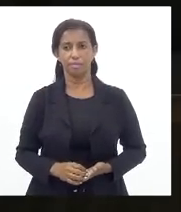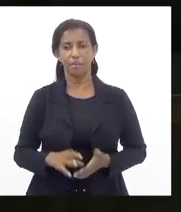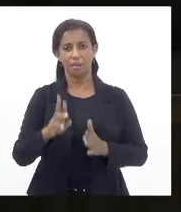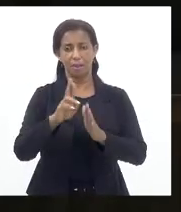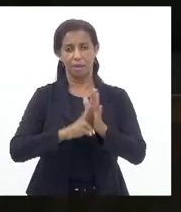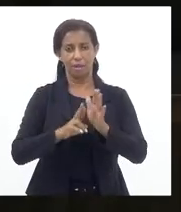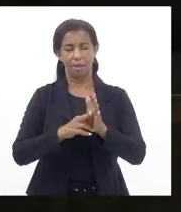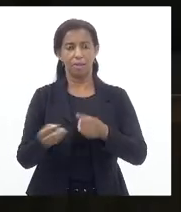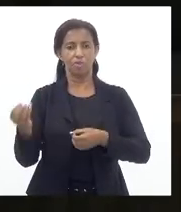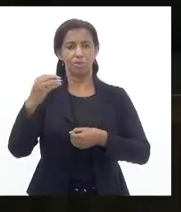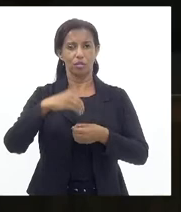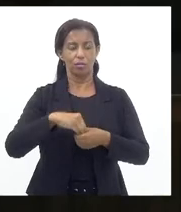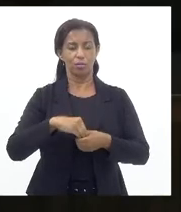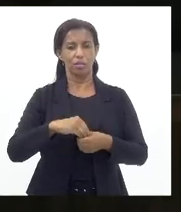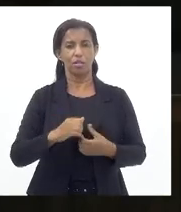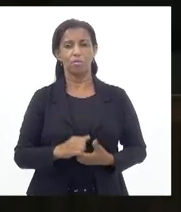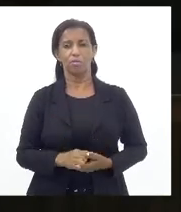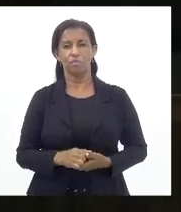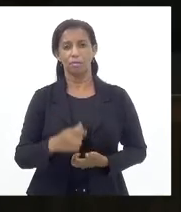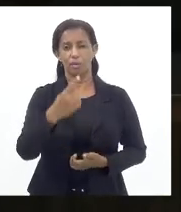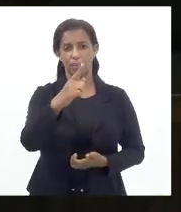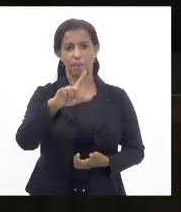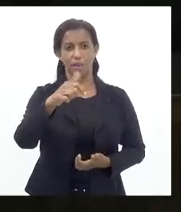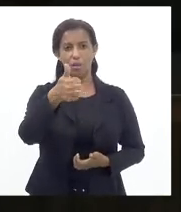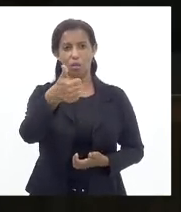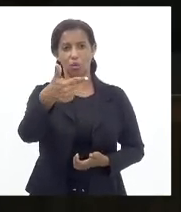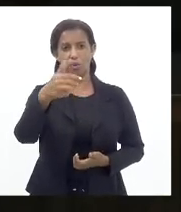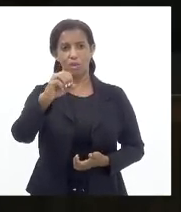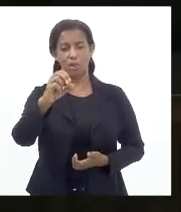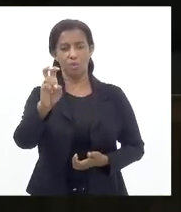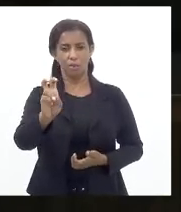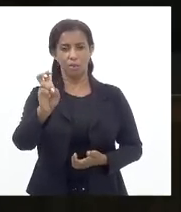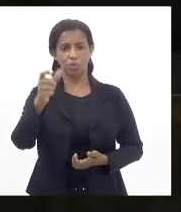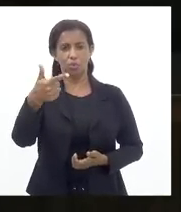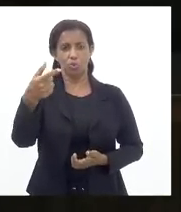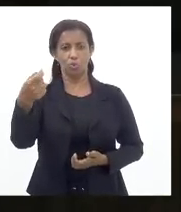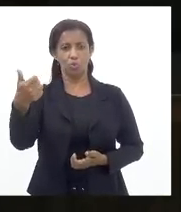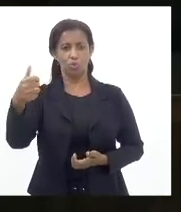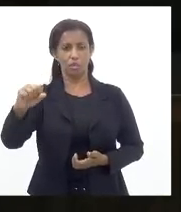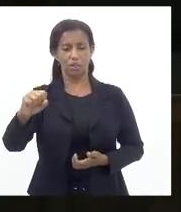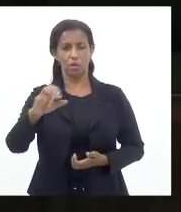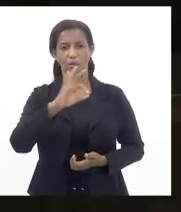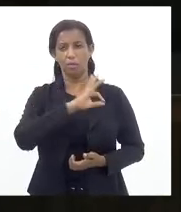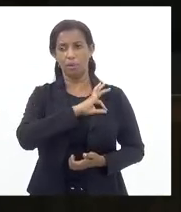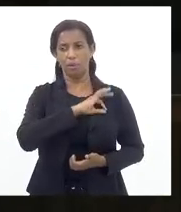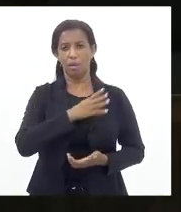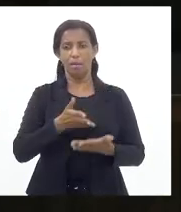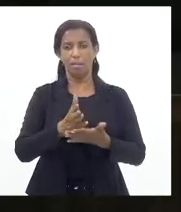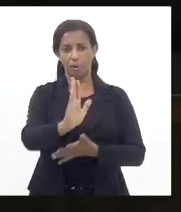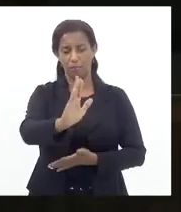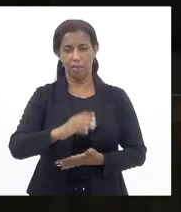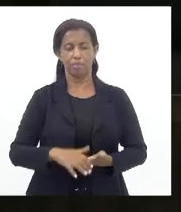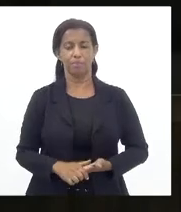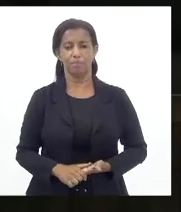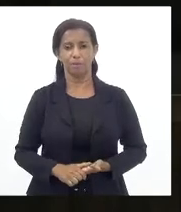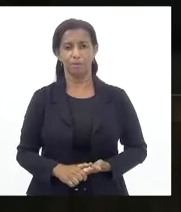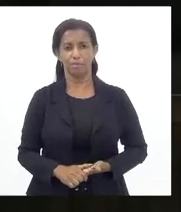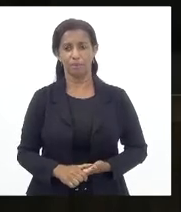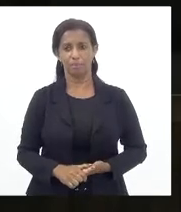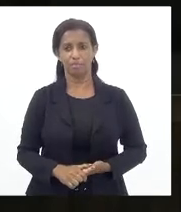Requerimento de inclusão na ordem do dia do projeto de lei 1205-2019, deputada Marta Rocha Senhores que aprovam permanência como estão aprovadas